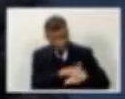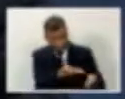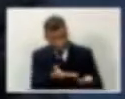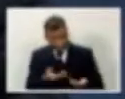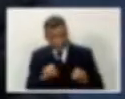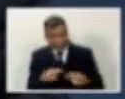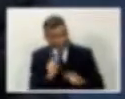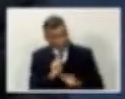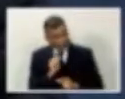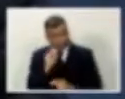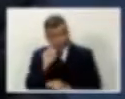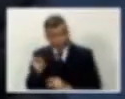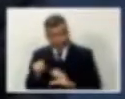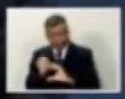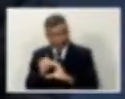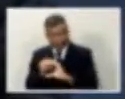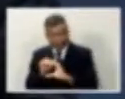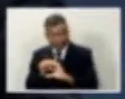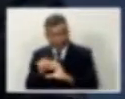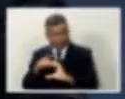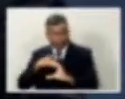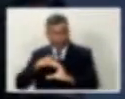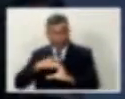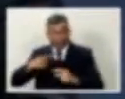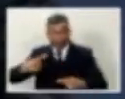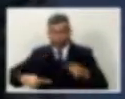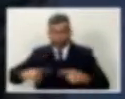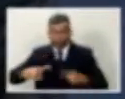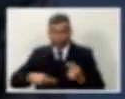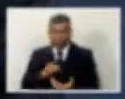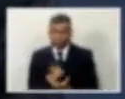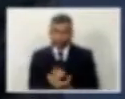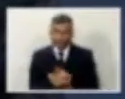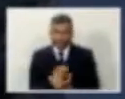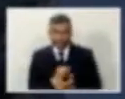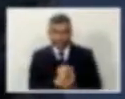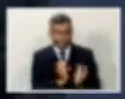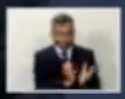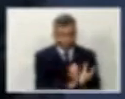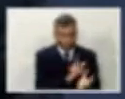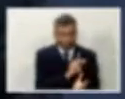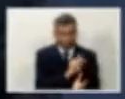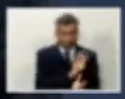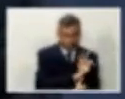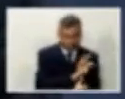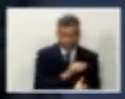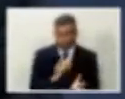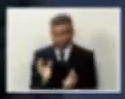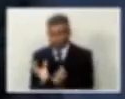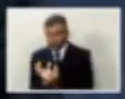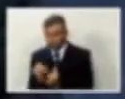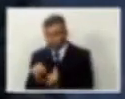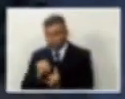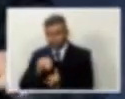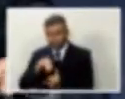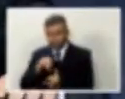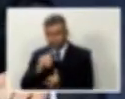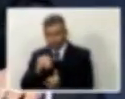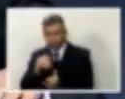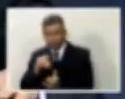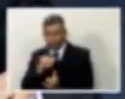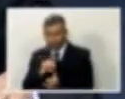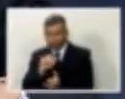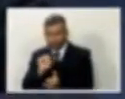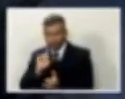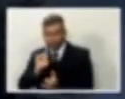dia, com resultados discutíveis, porque a preferência partidária do PT vem aumentando, e a do PSDB